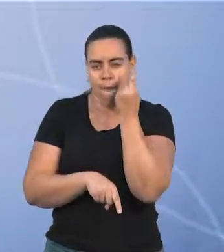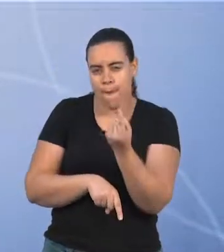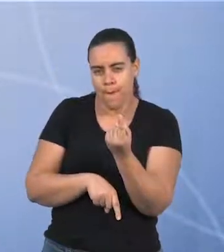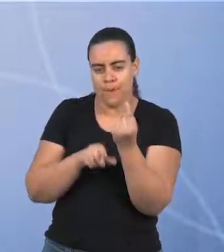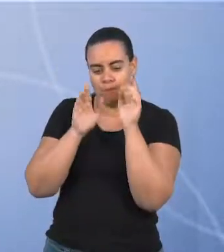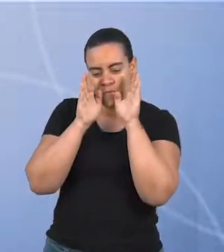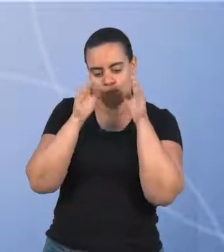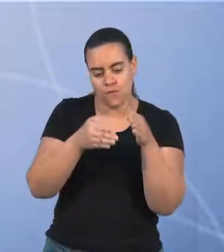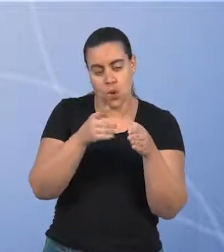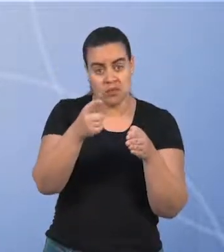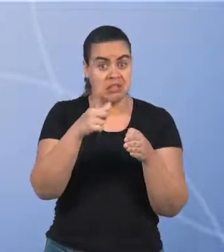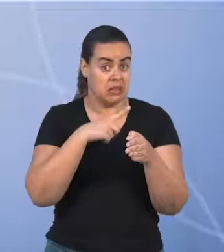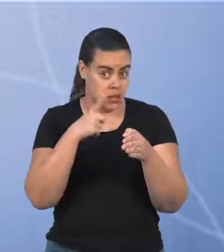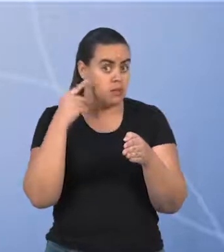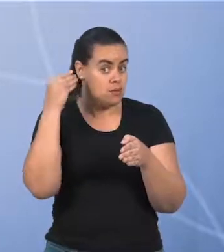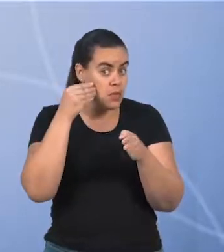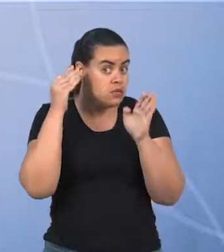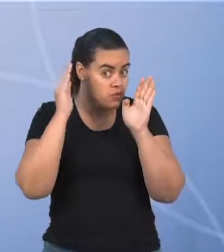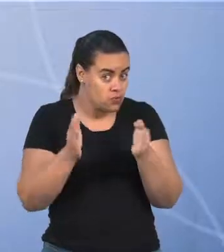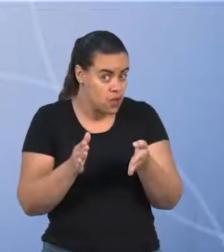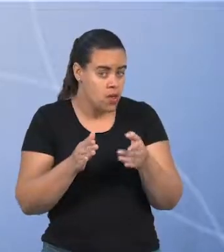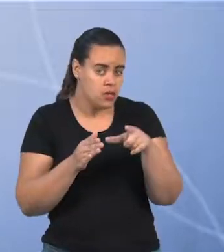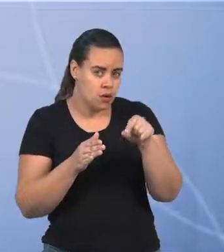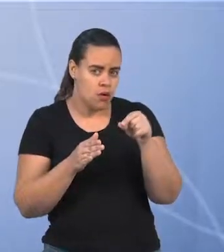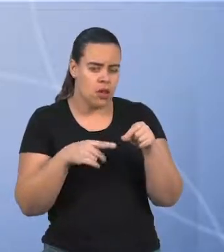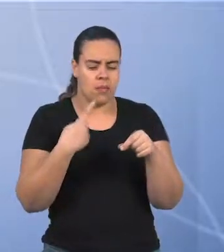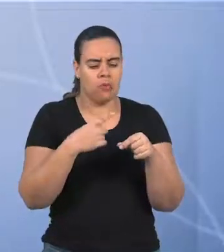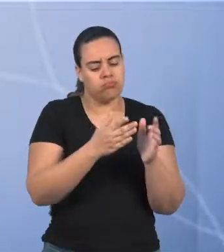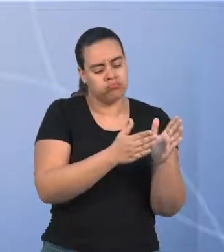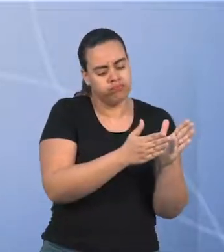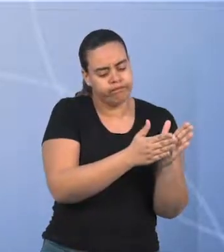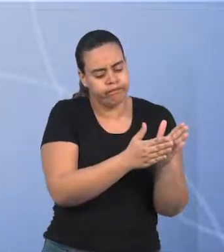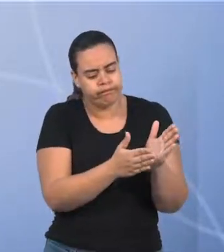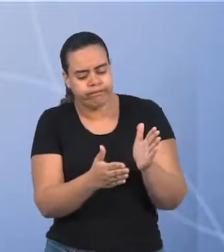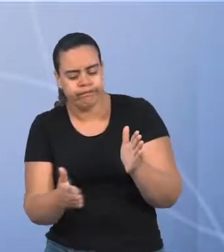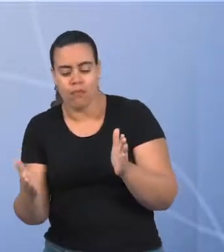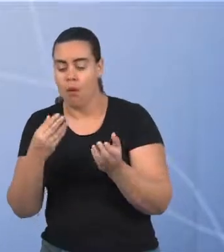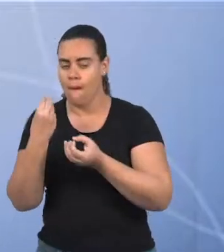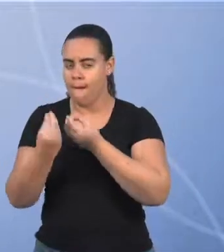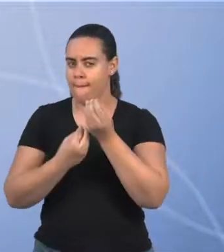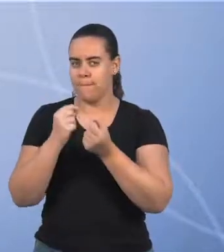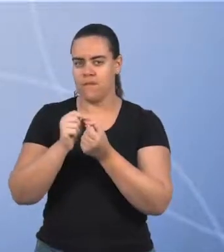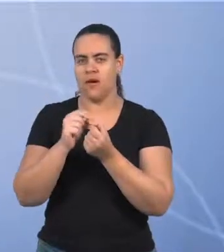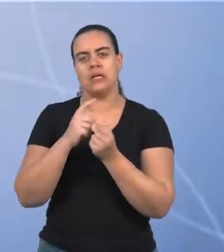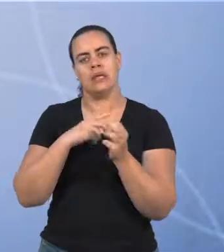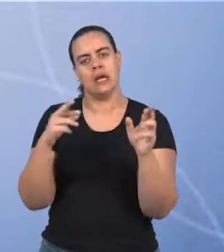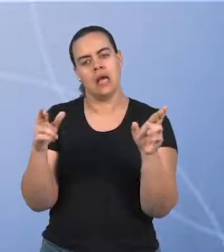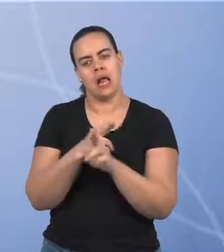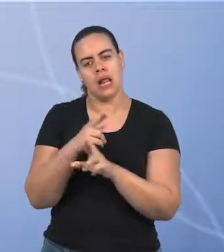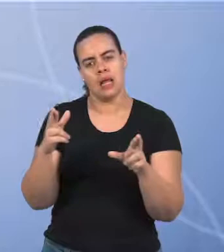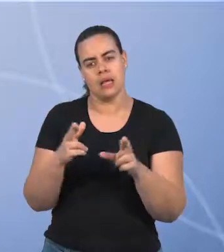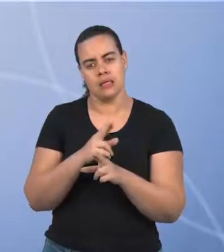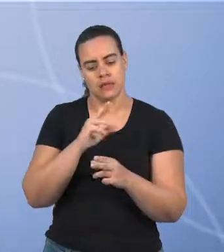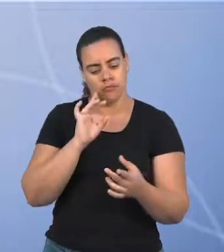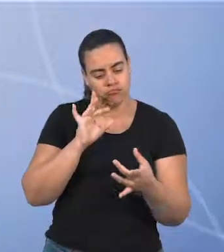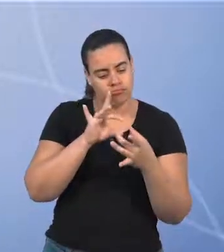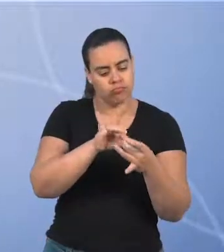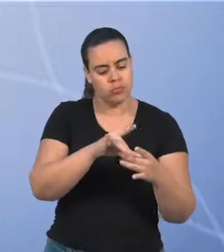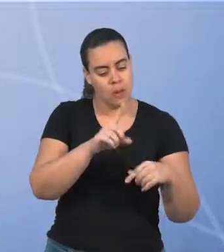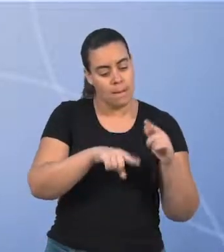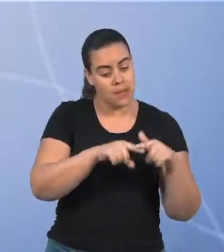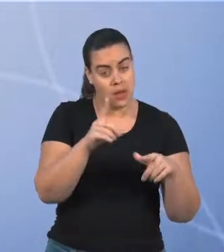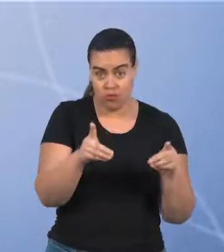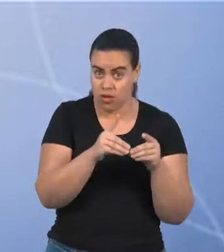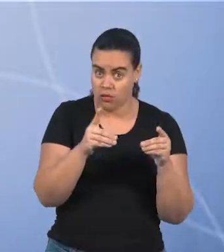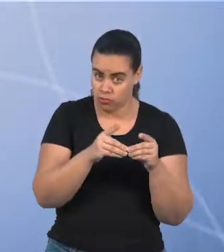e, de preferência, eu já tenho experiência prévia e traçar um plano de ação que dialogue com os preceitos desenvolvidos no material didático. Em como